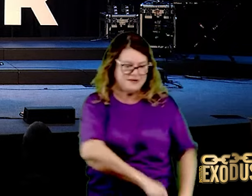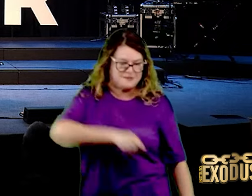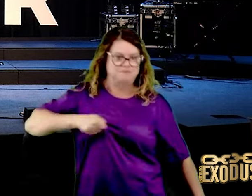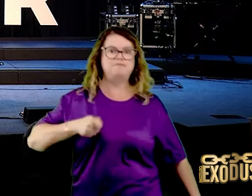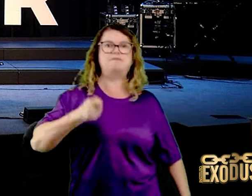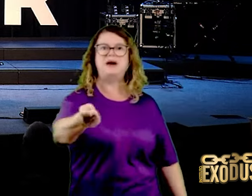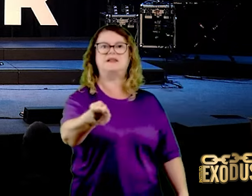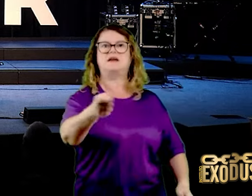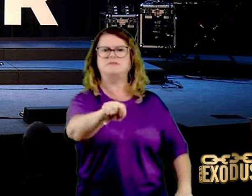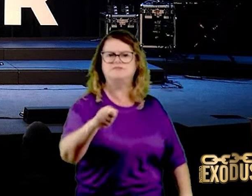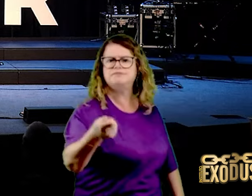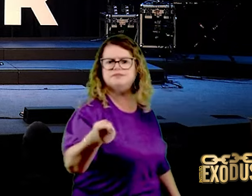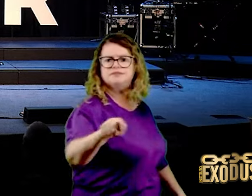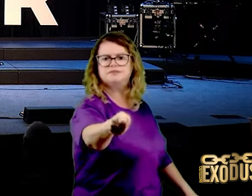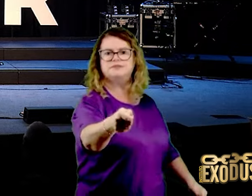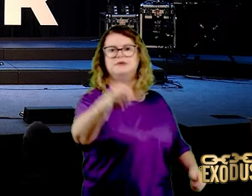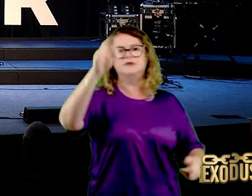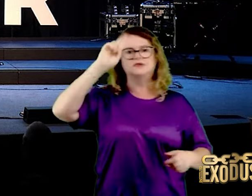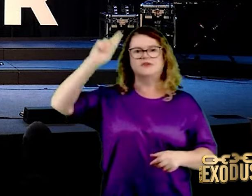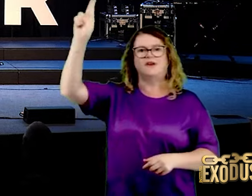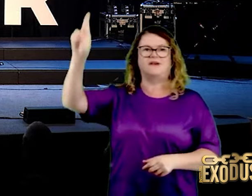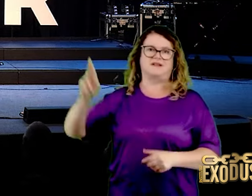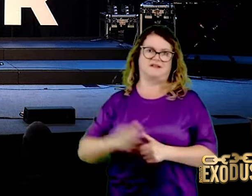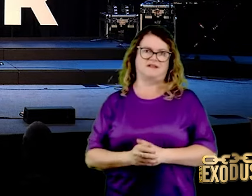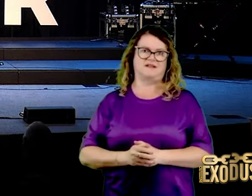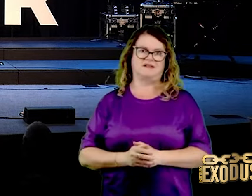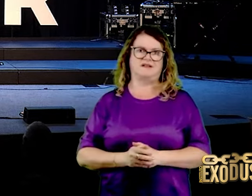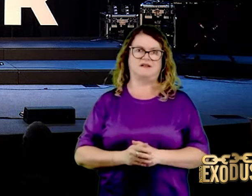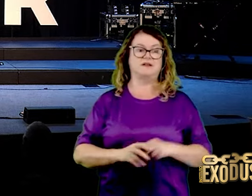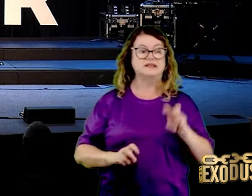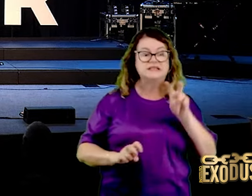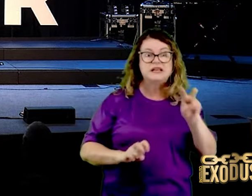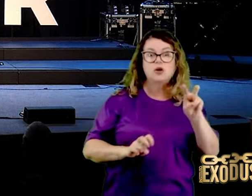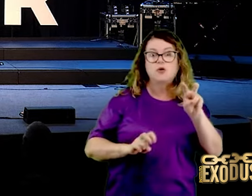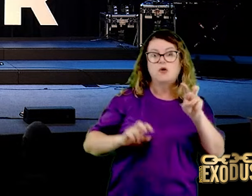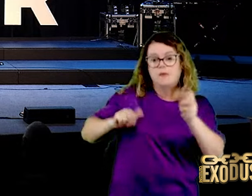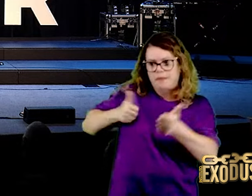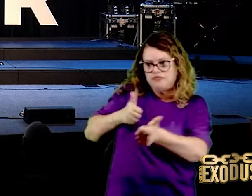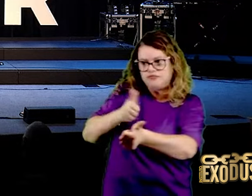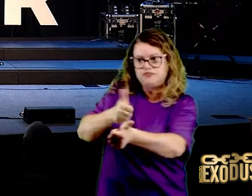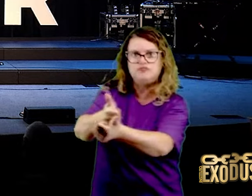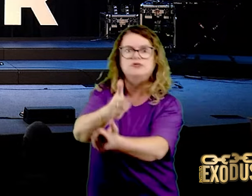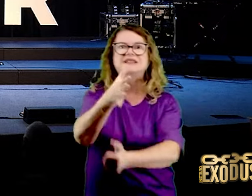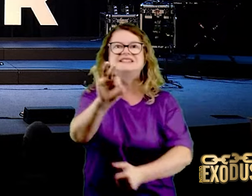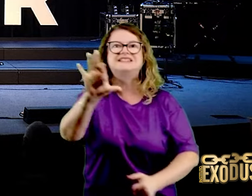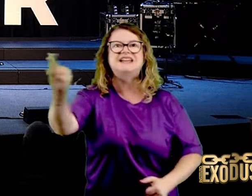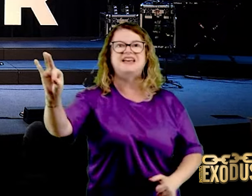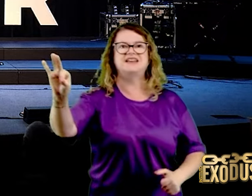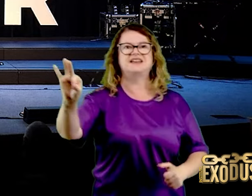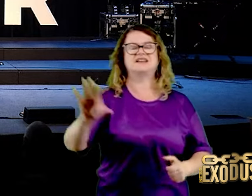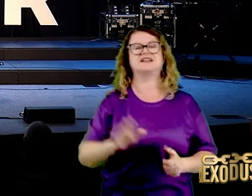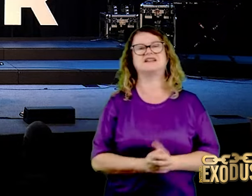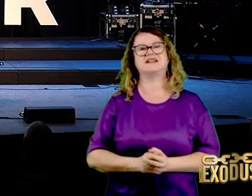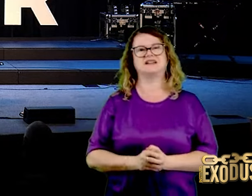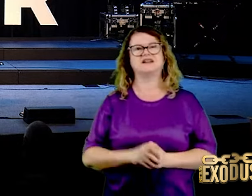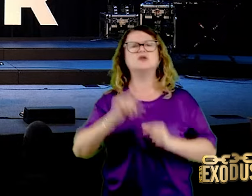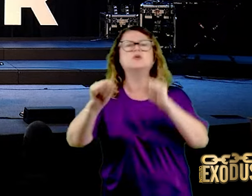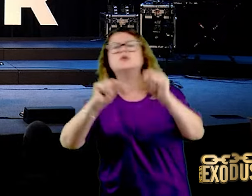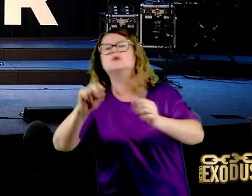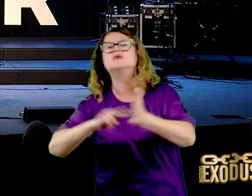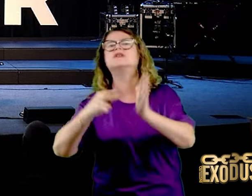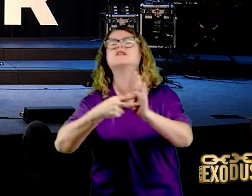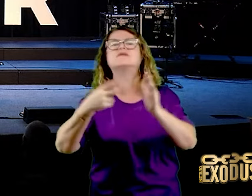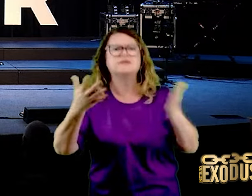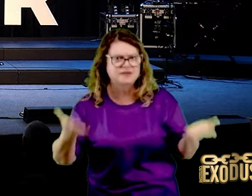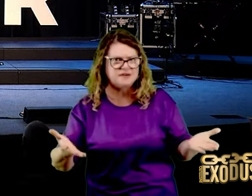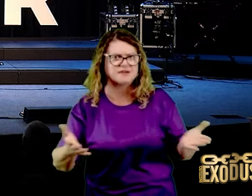Cinco de vós vão perseguir cem. Sabe o que Ele está dizendo? Ele está dizendo que